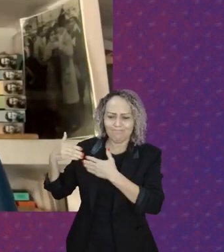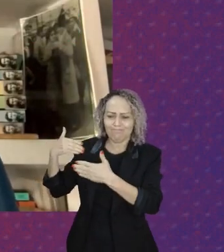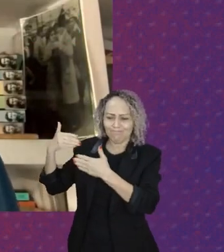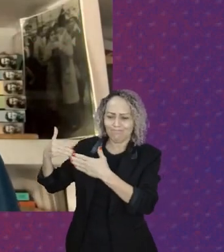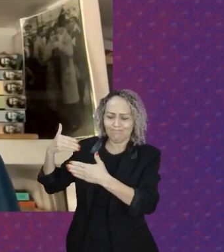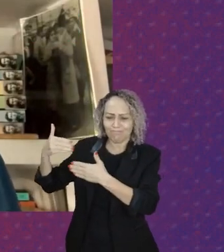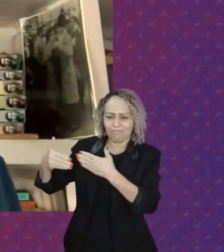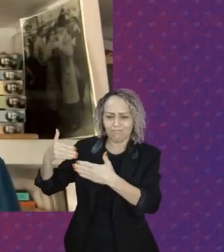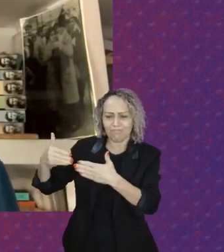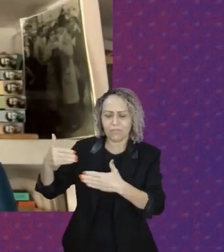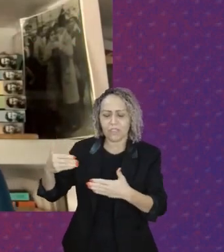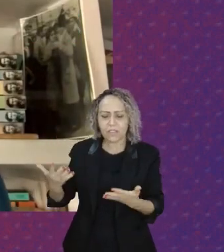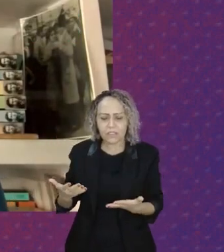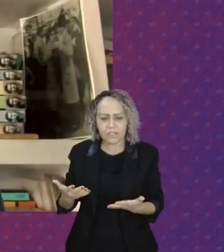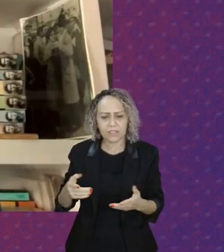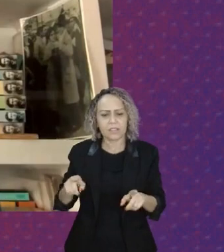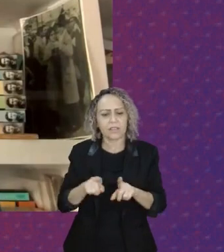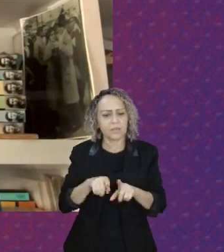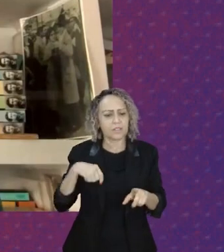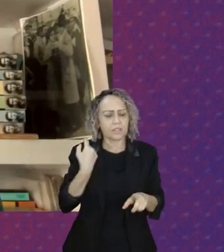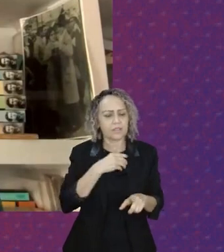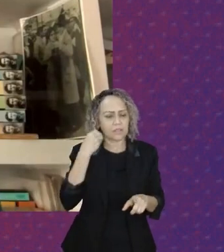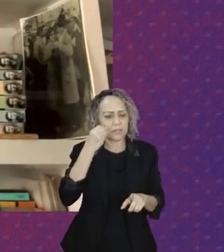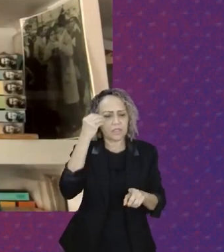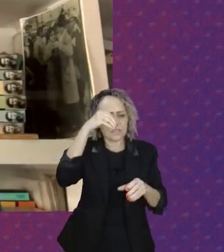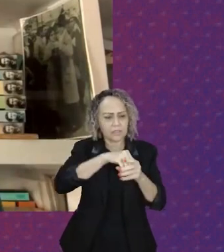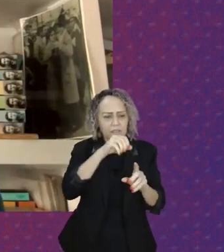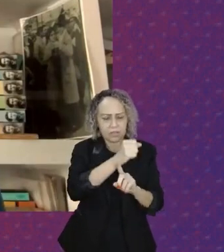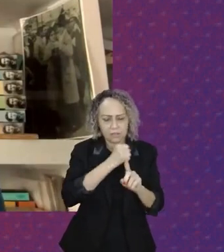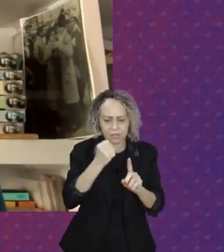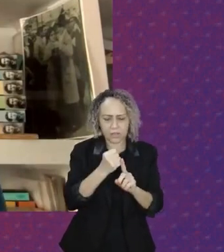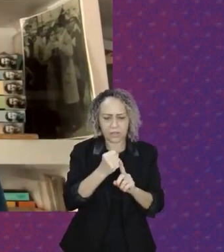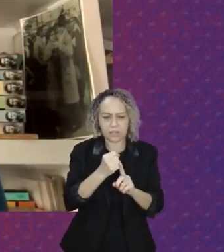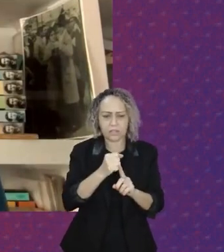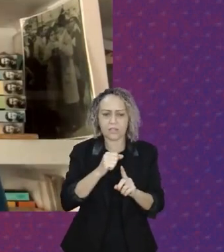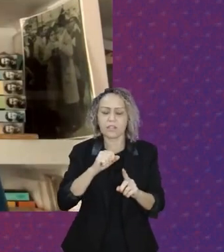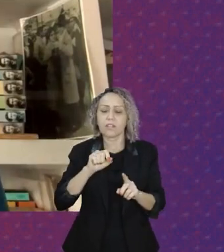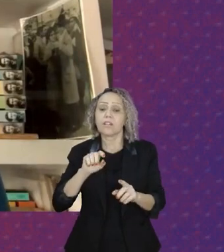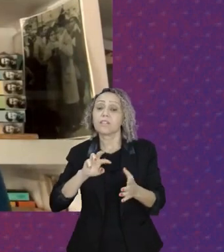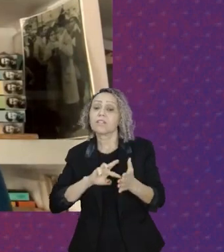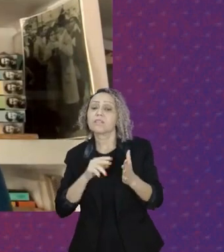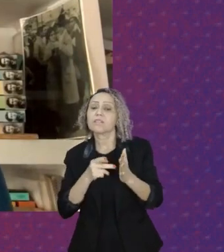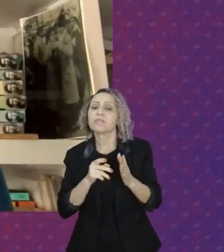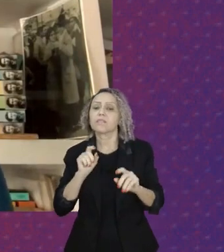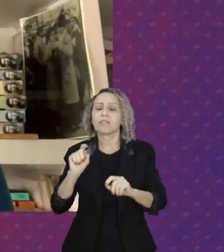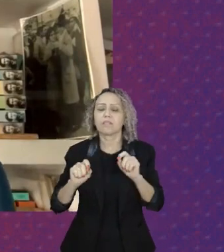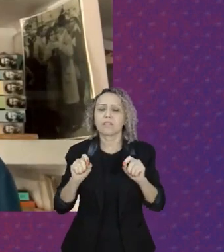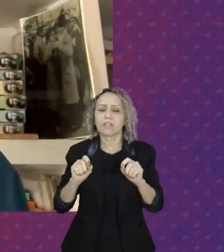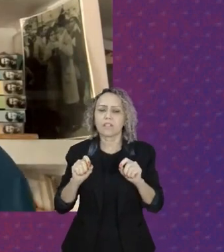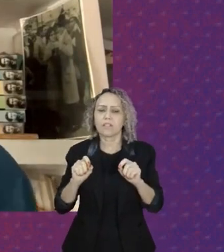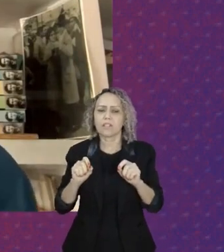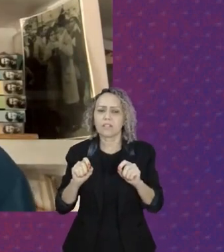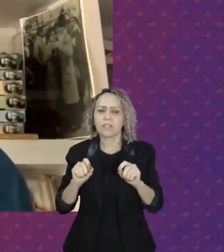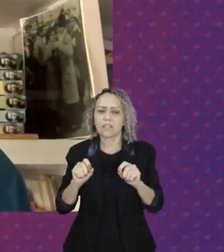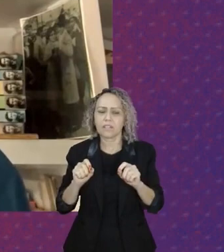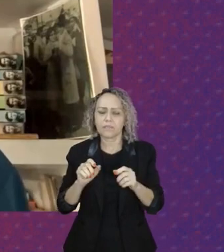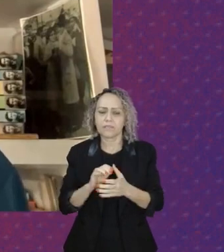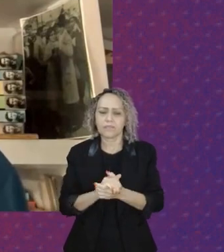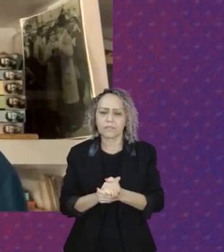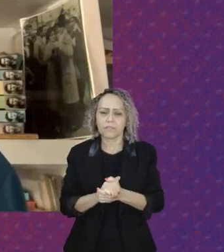significa também decifrar as situações em que